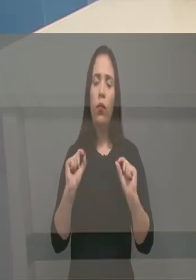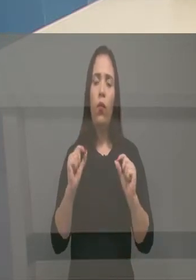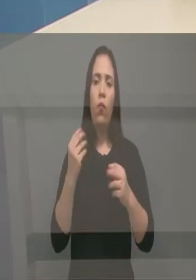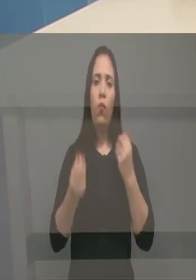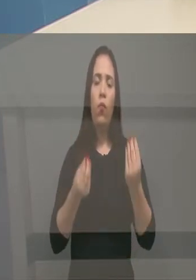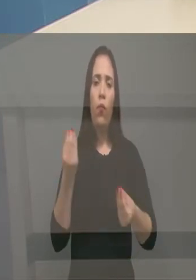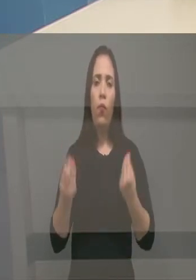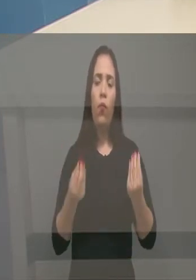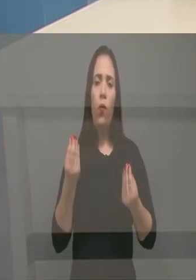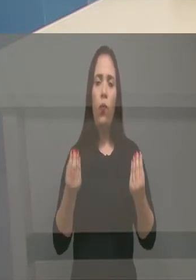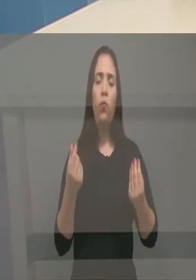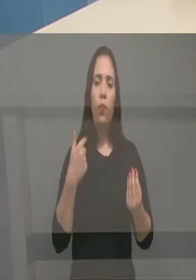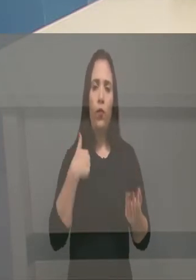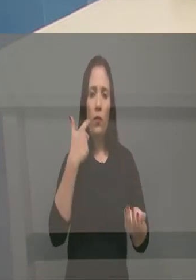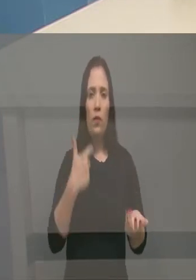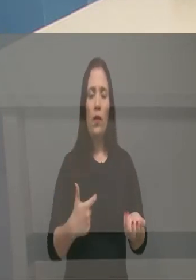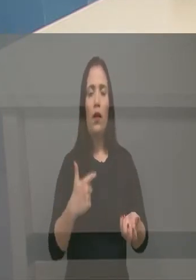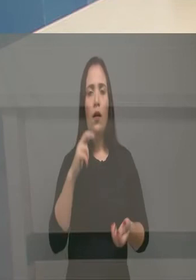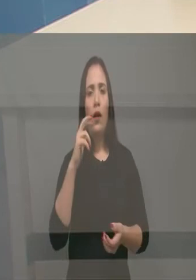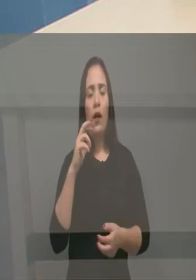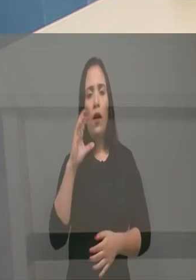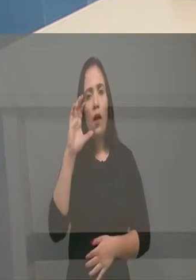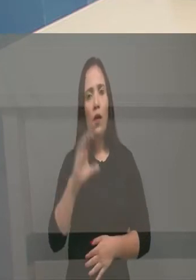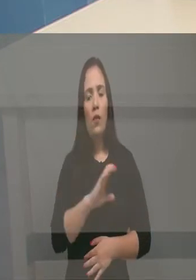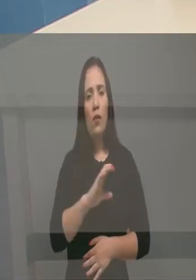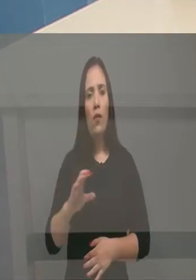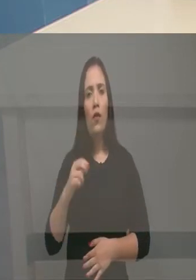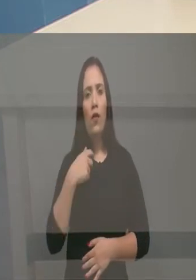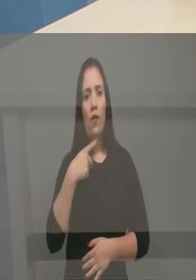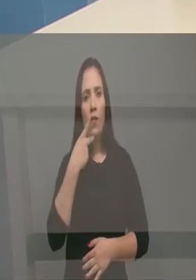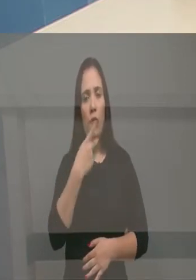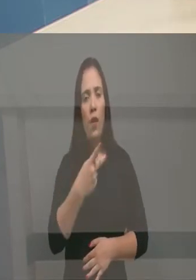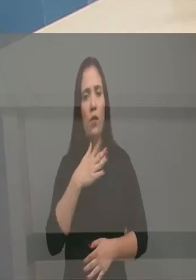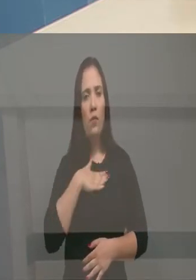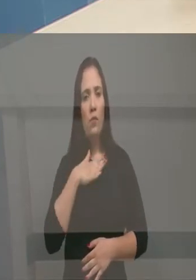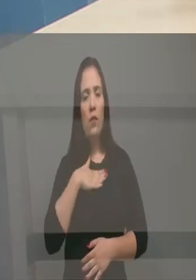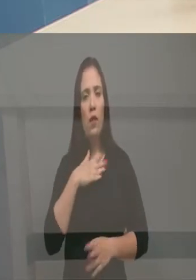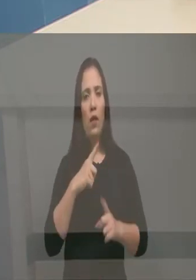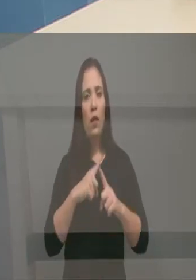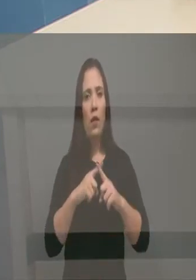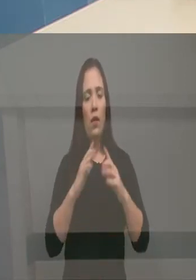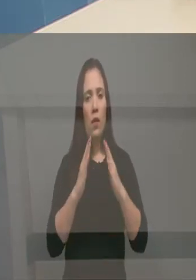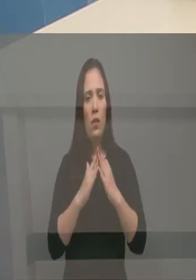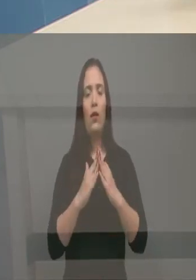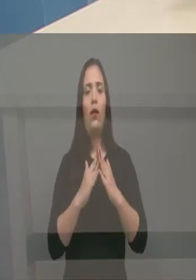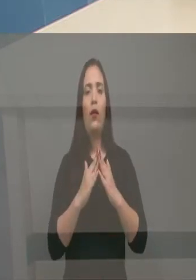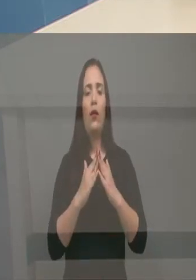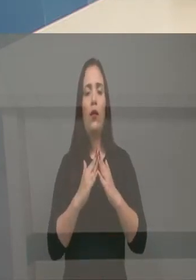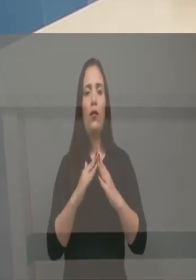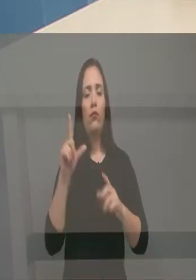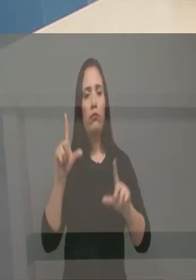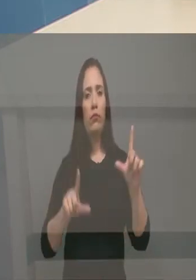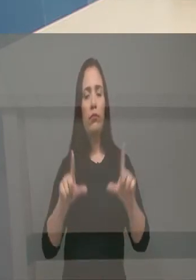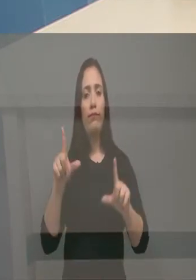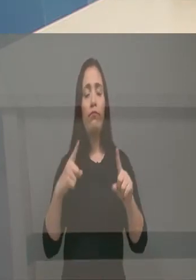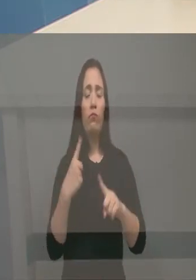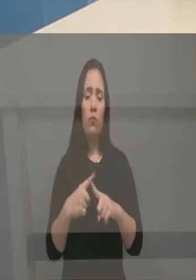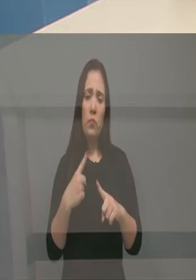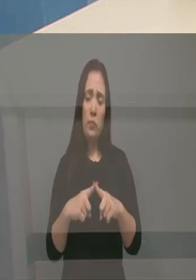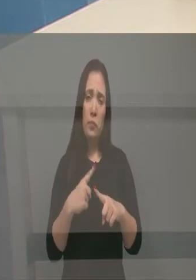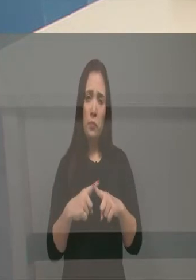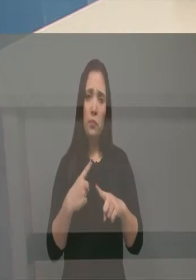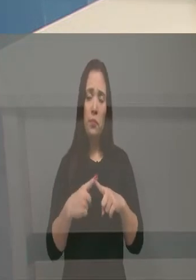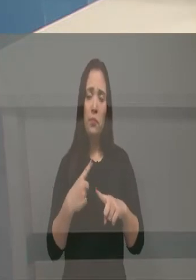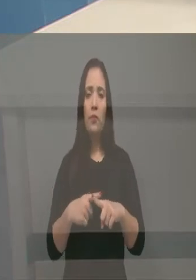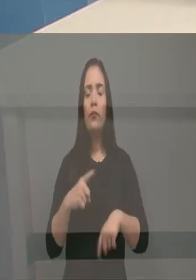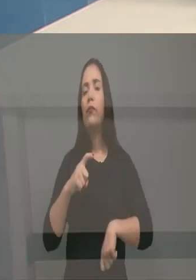como católico eu sou, fazer uma crítica que é a minha igreja. Eu faço ao vivo, eu sou assim, não tem esse negócio não. Eu faço mesmo. Porque nós temos um momento na